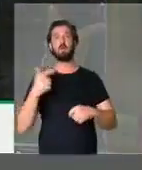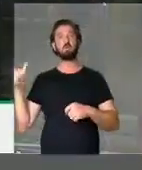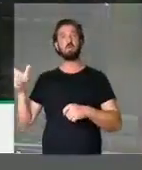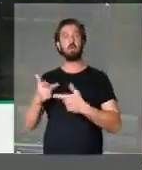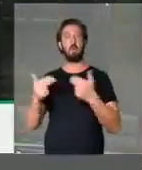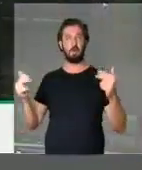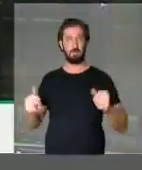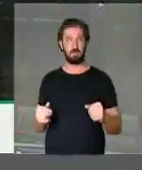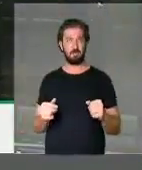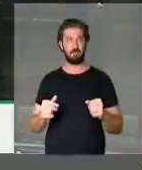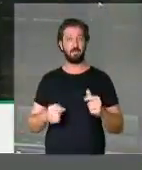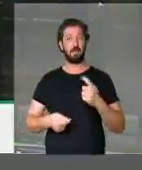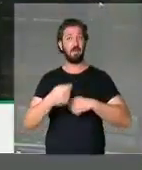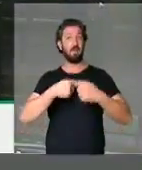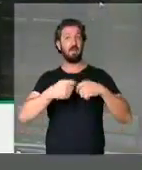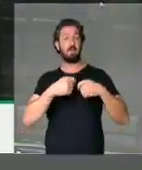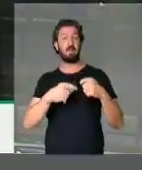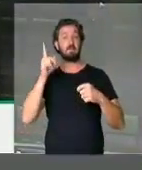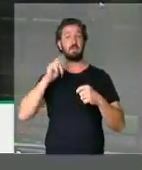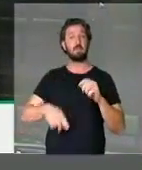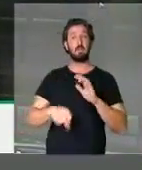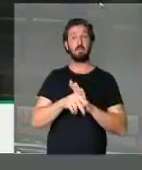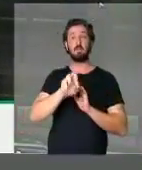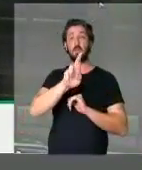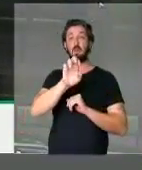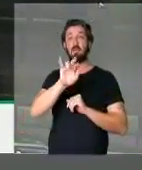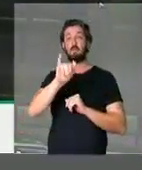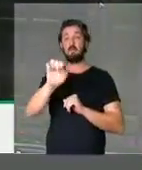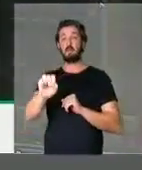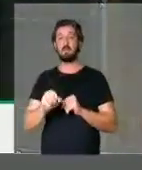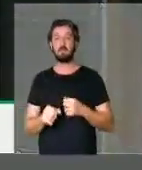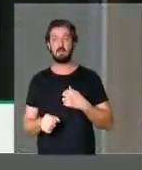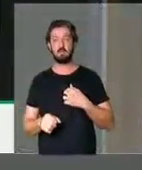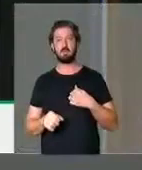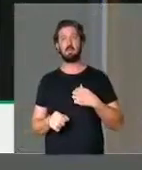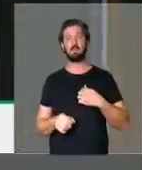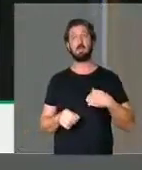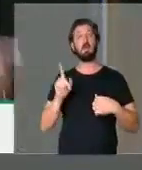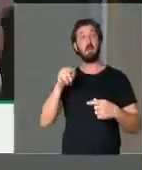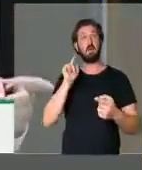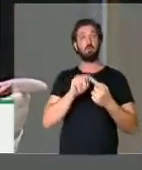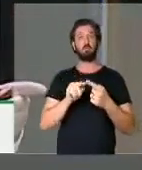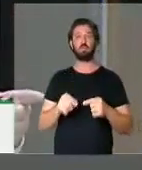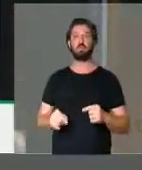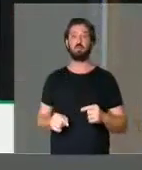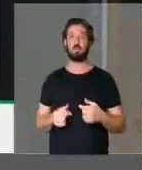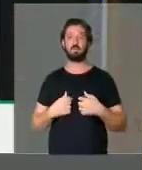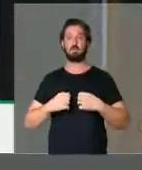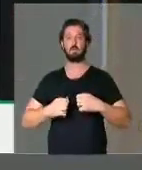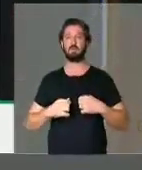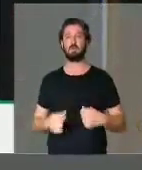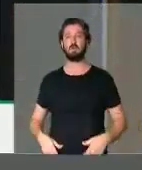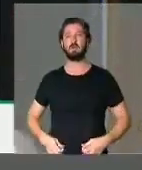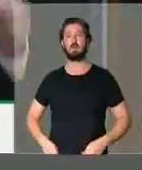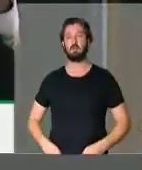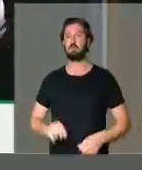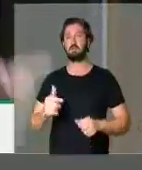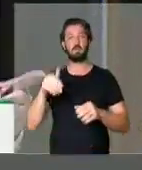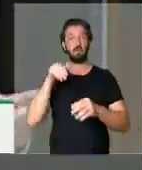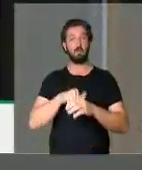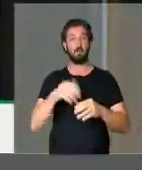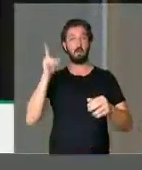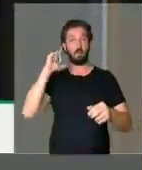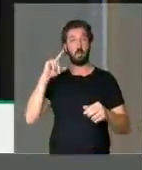coisas. Eles estavam negociando a matéria do refis. Esse foi o motivo dessa matéria não ter entrado na